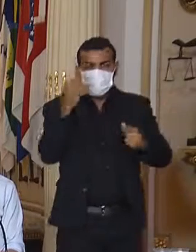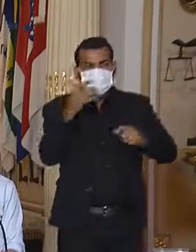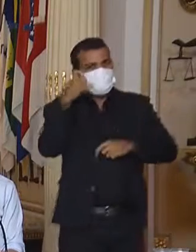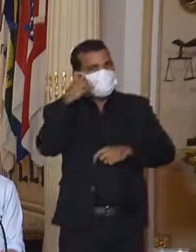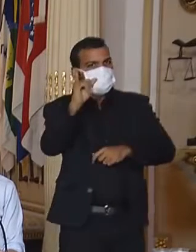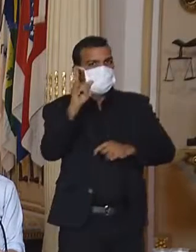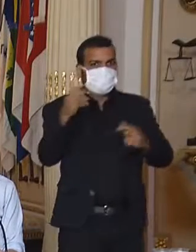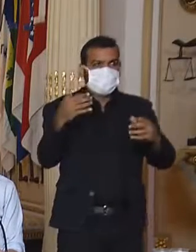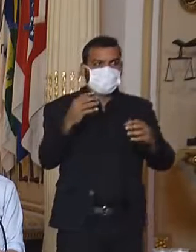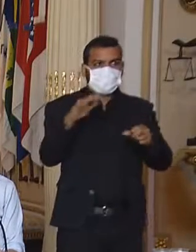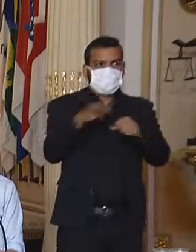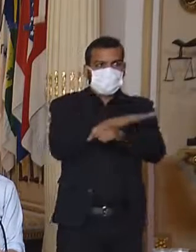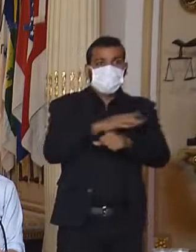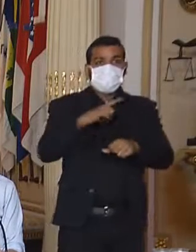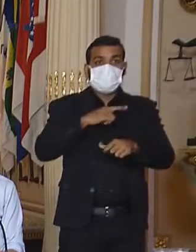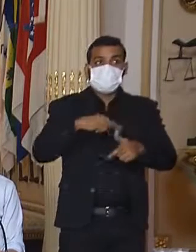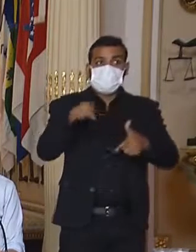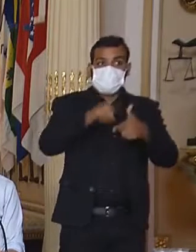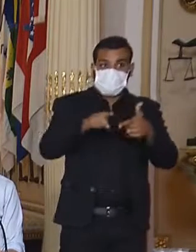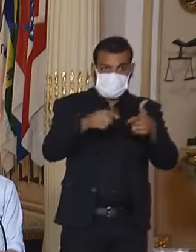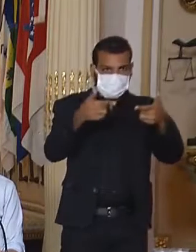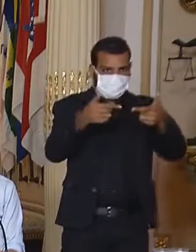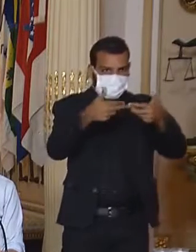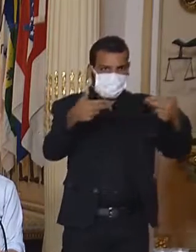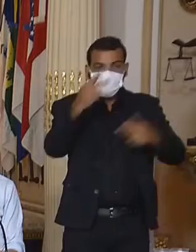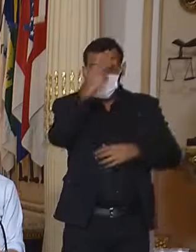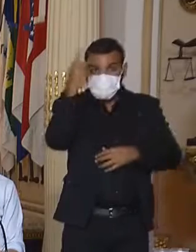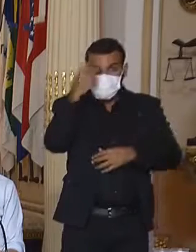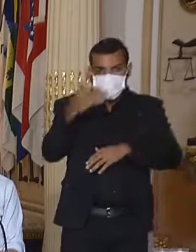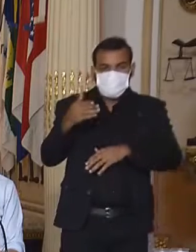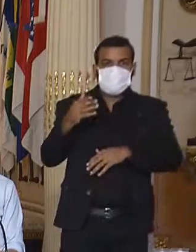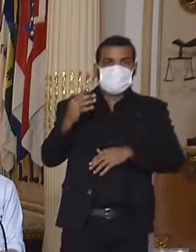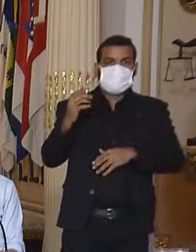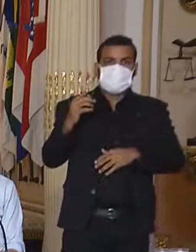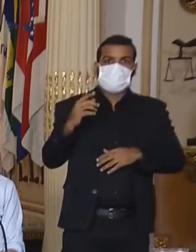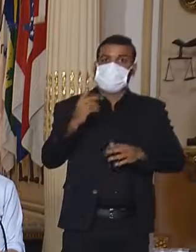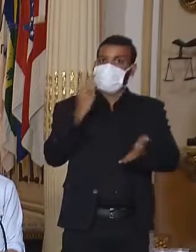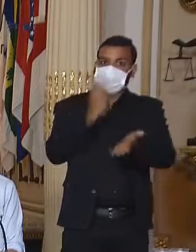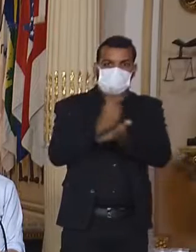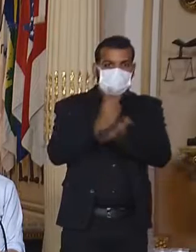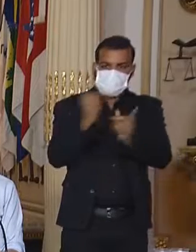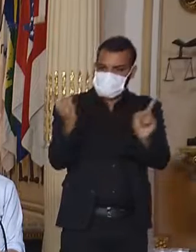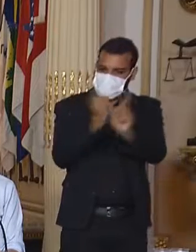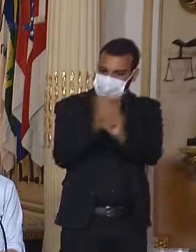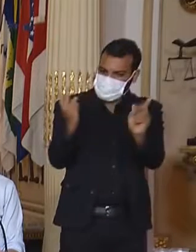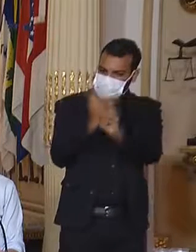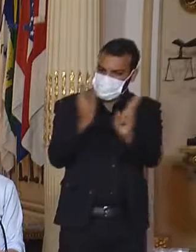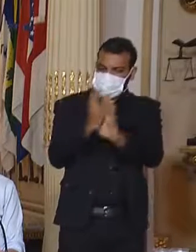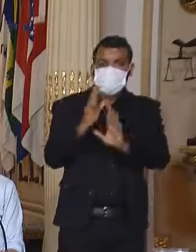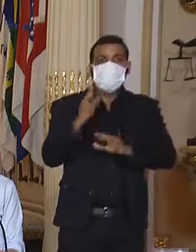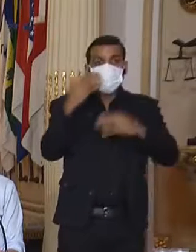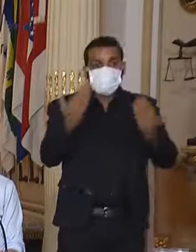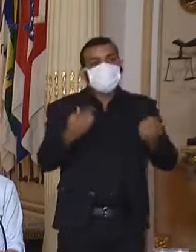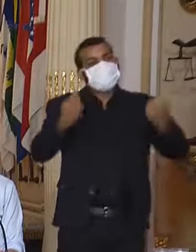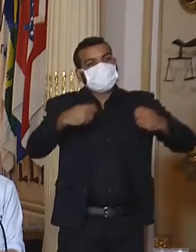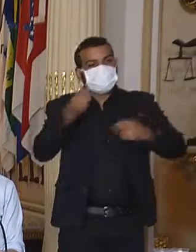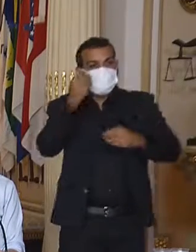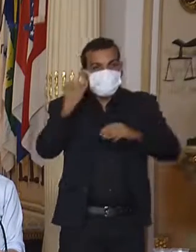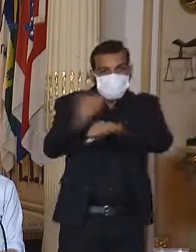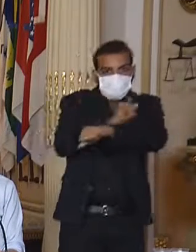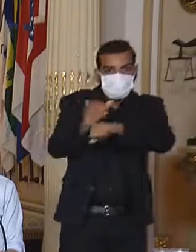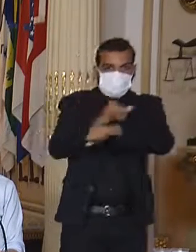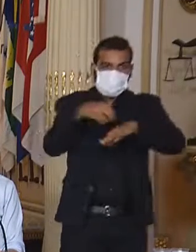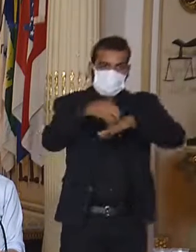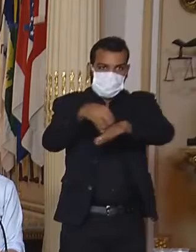À medida que as questões vão ampliando, as pessoas vão passando mais a usar esse transporte, que a gente possa distribuir isso melhor, mas principalmente